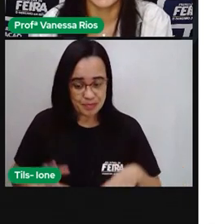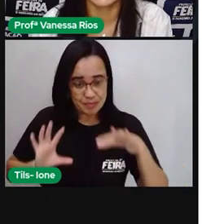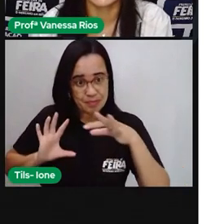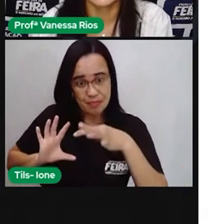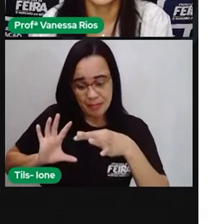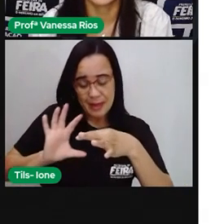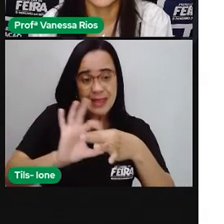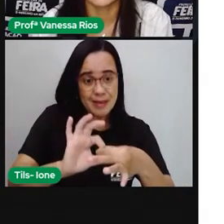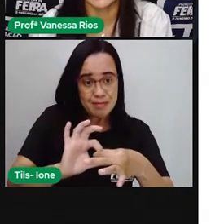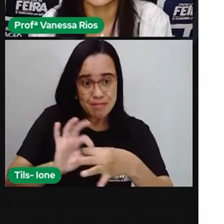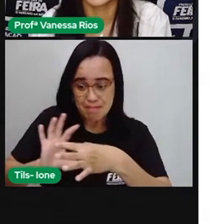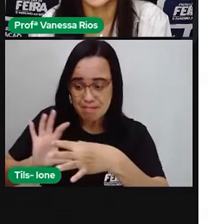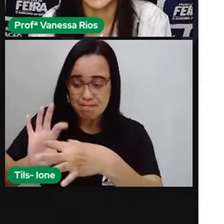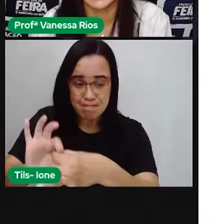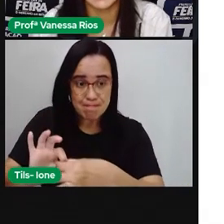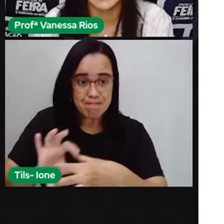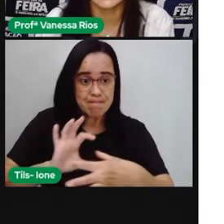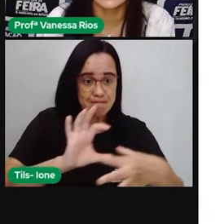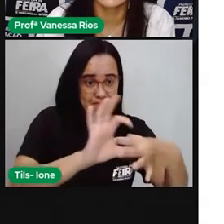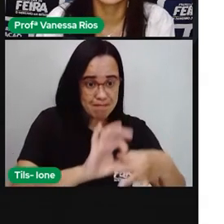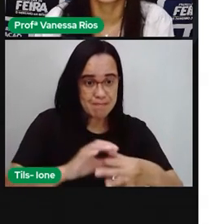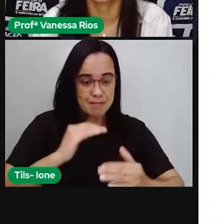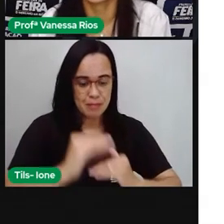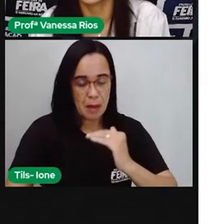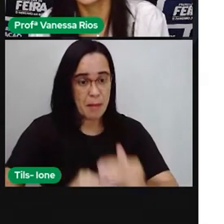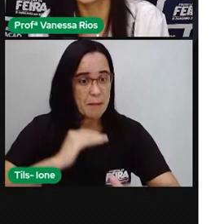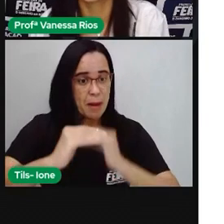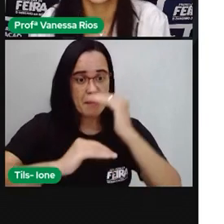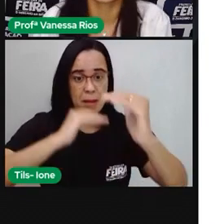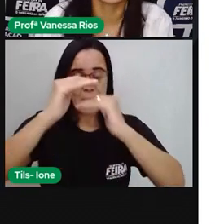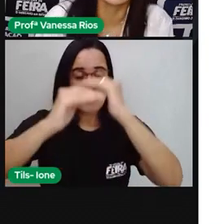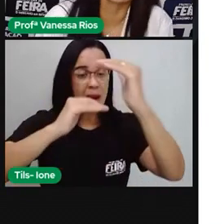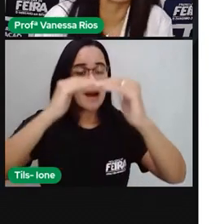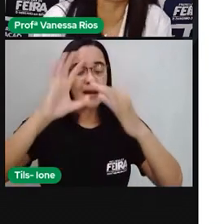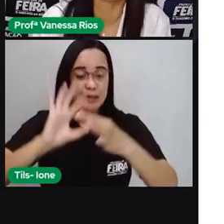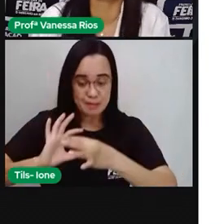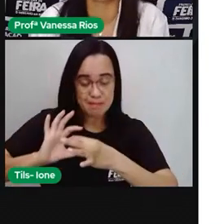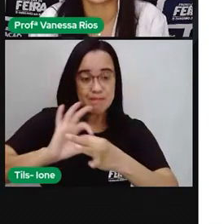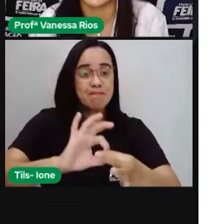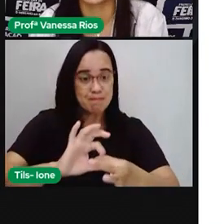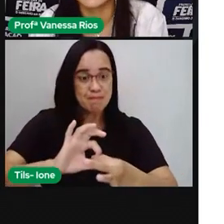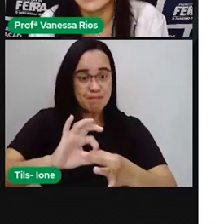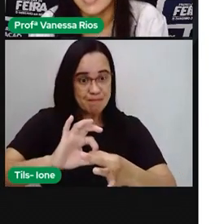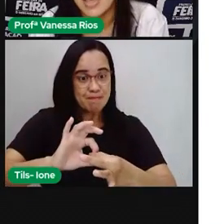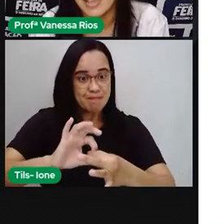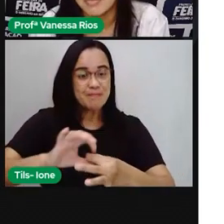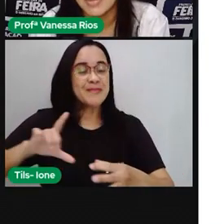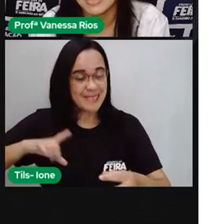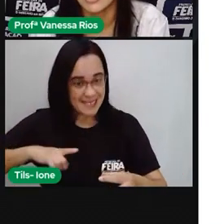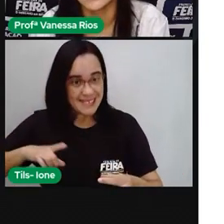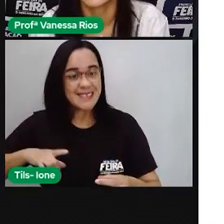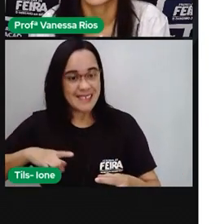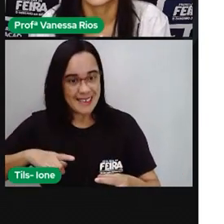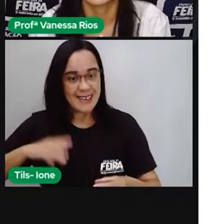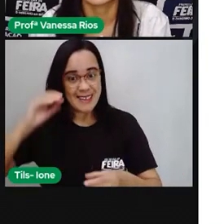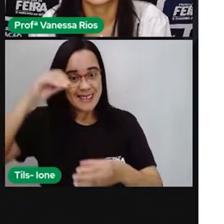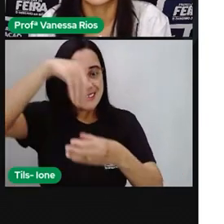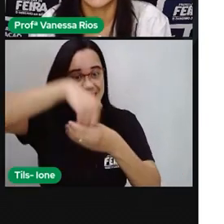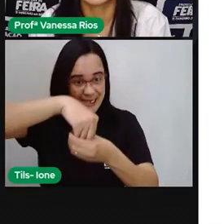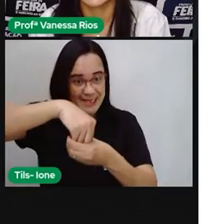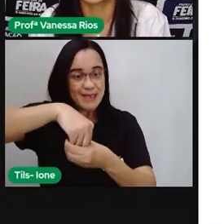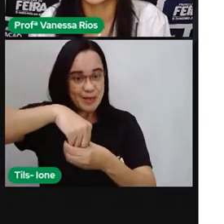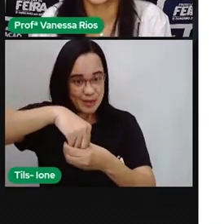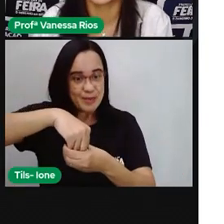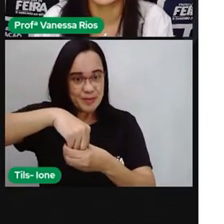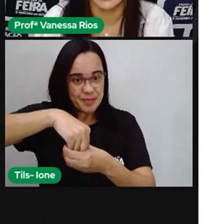estão aí num processo de relação um com o outro, estão ligados internamente. Então